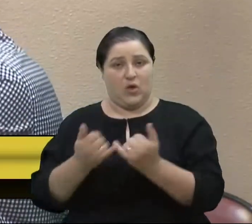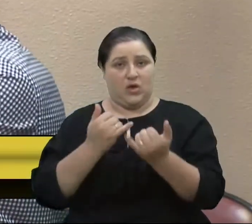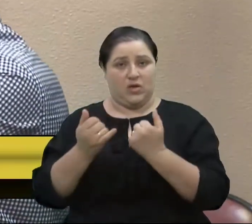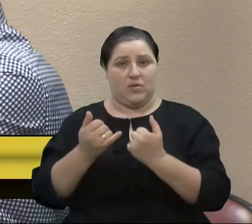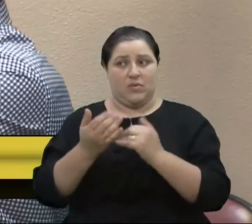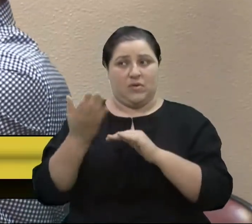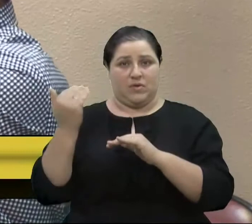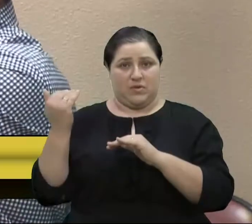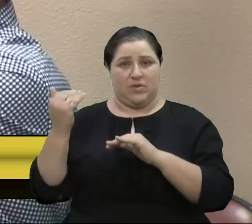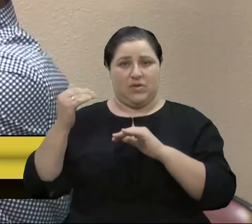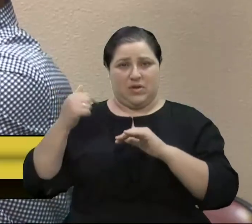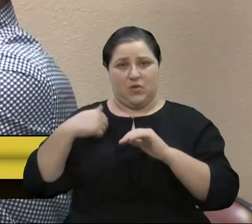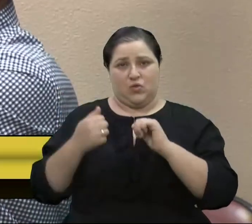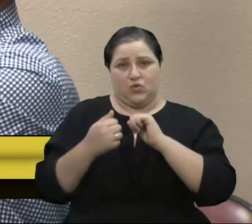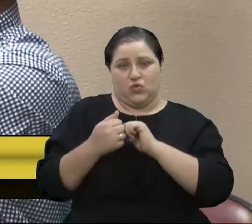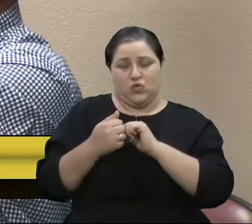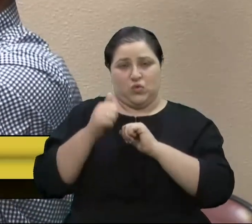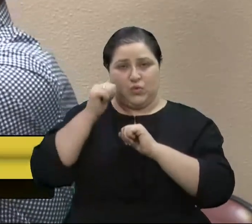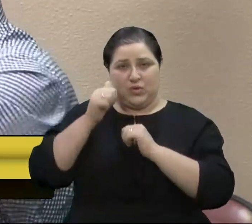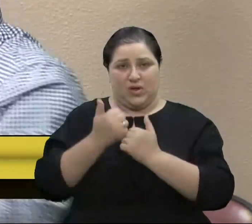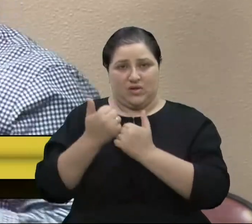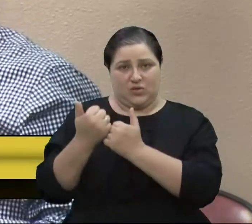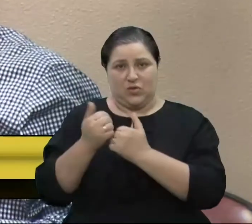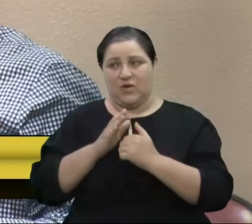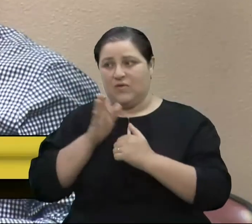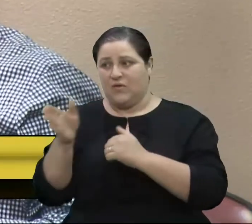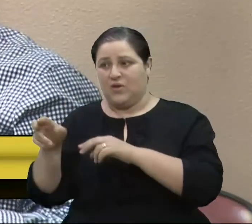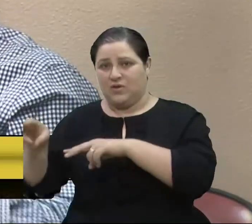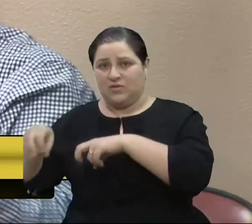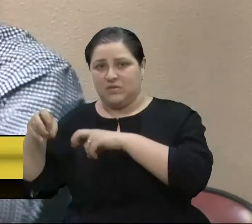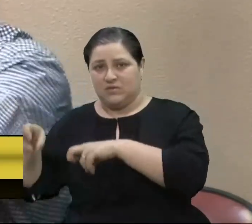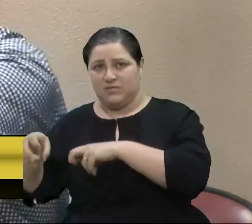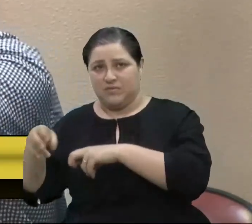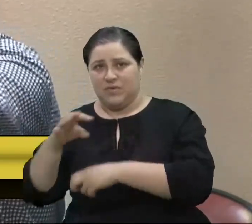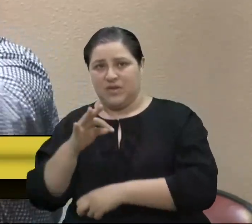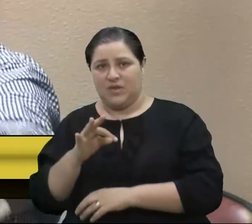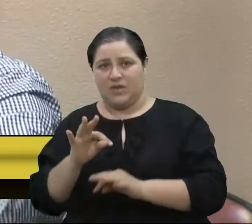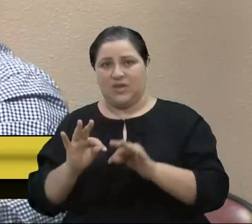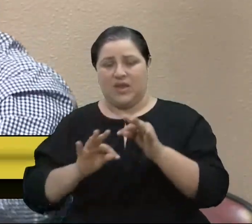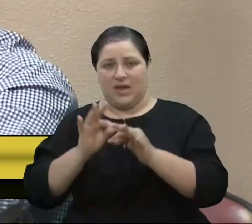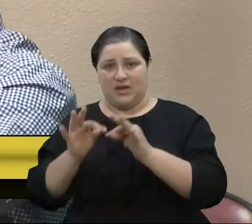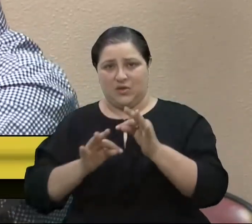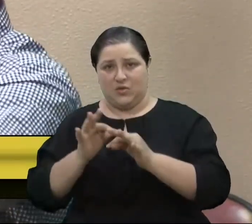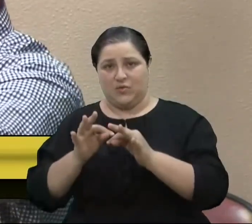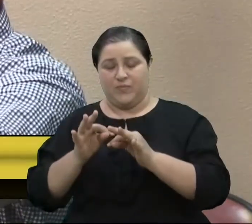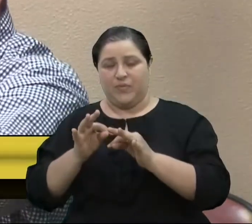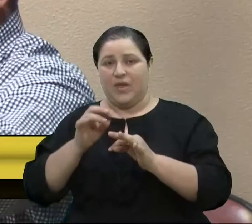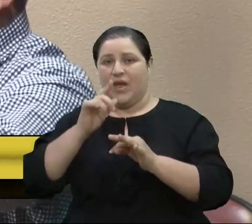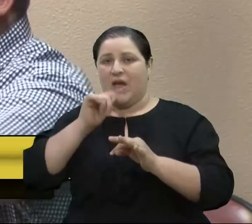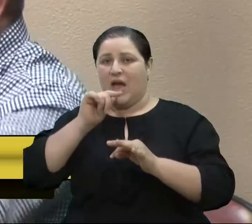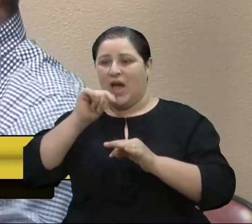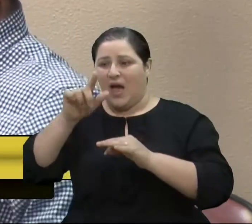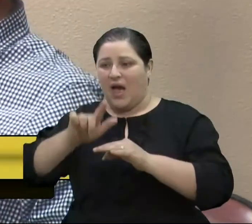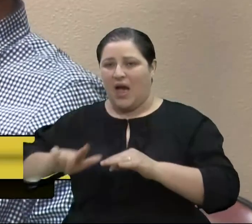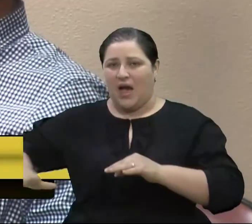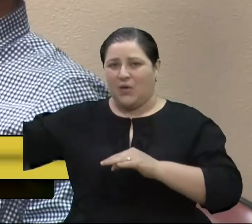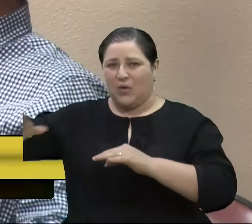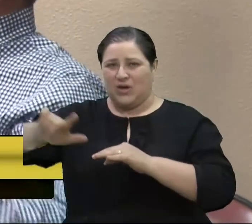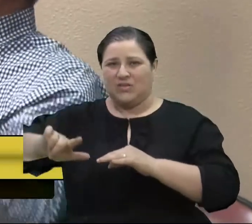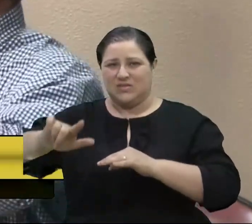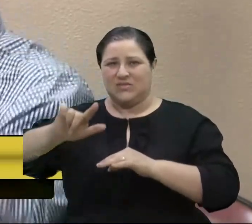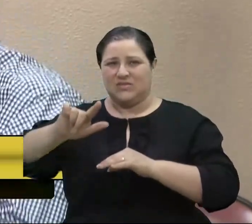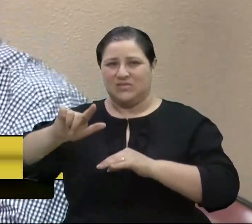o técnico Giacomelli, no Casemiro Maté, para limpar o açude para consumo dos animais.